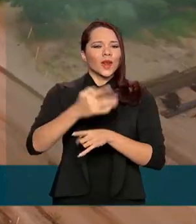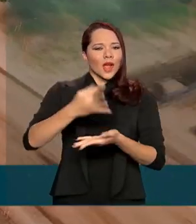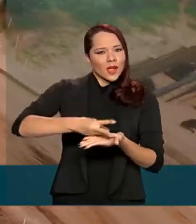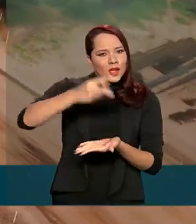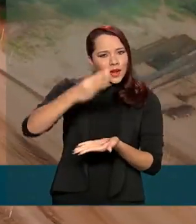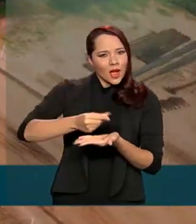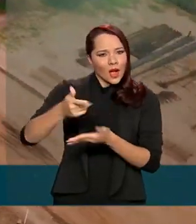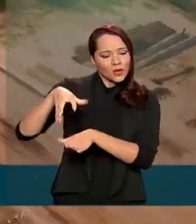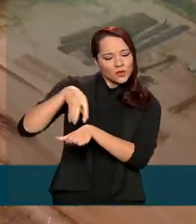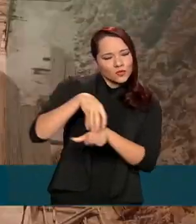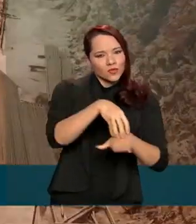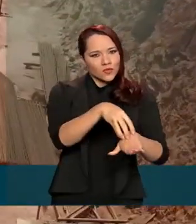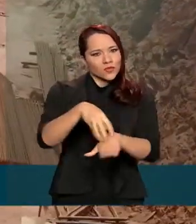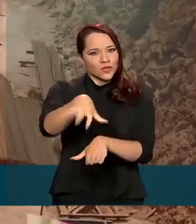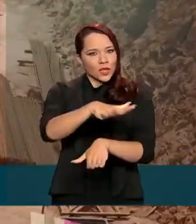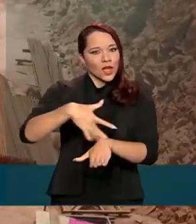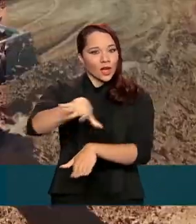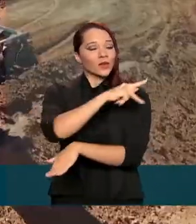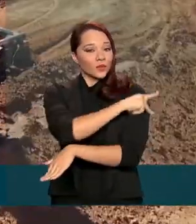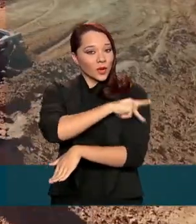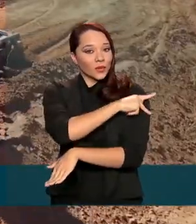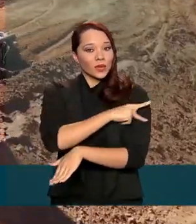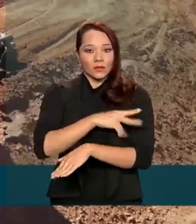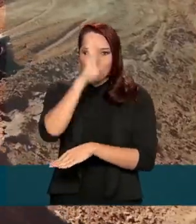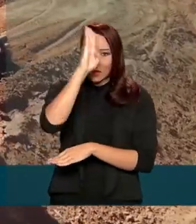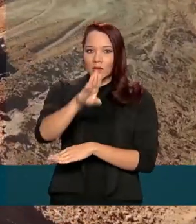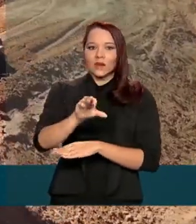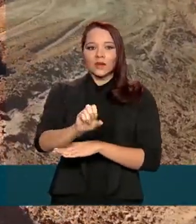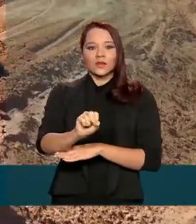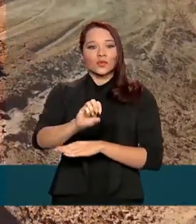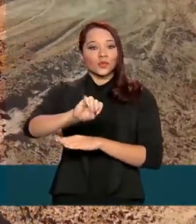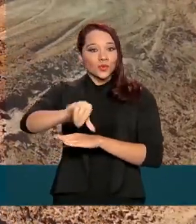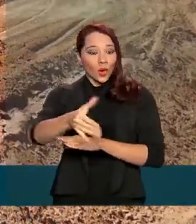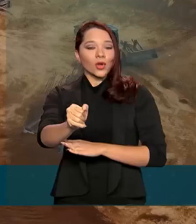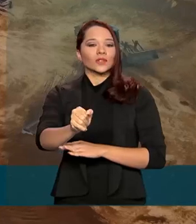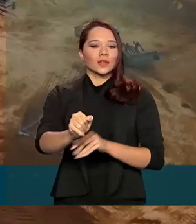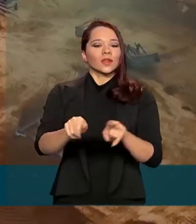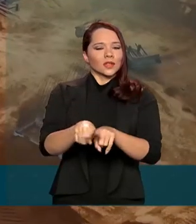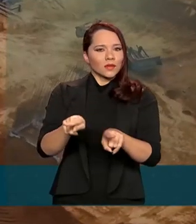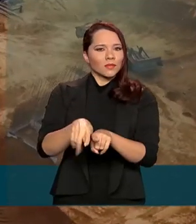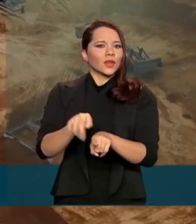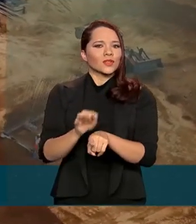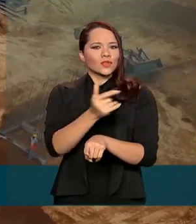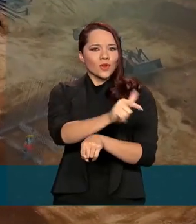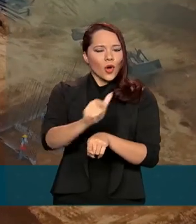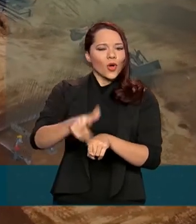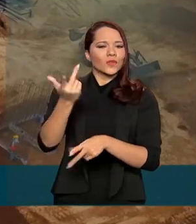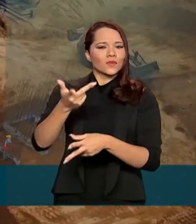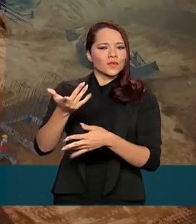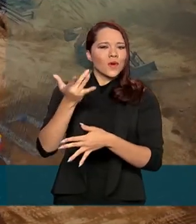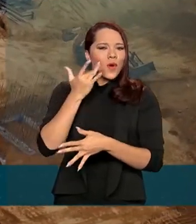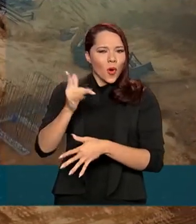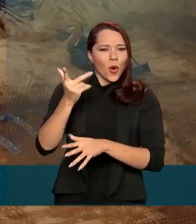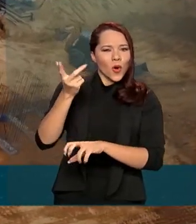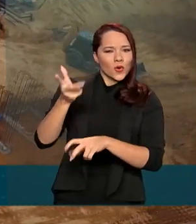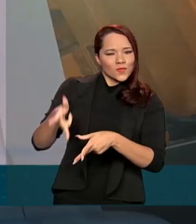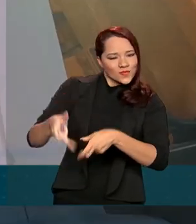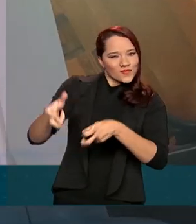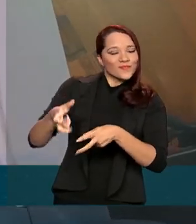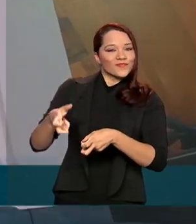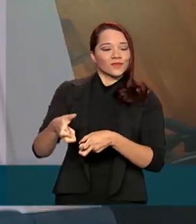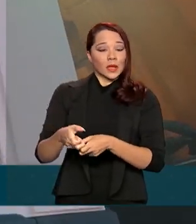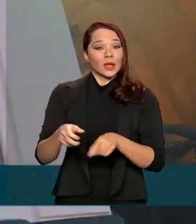grãos do cerrado piauiense, principalmente a soja, assim como de manufaturados e minerais. Além do